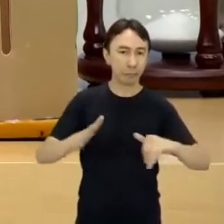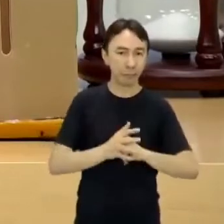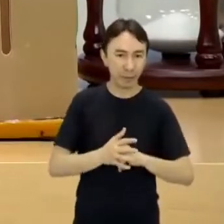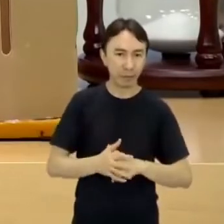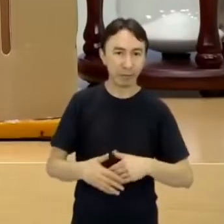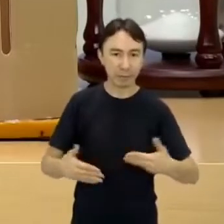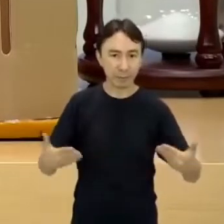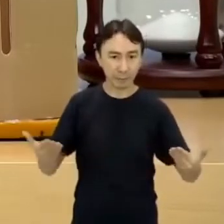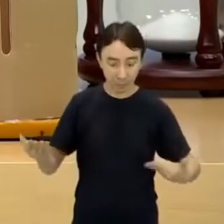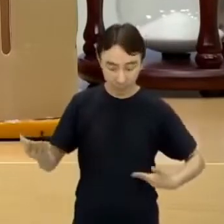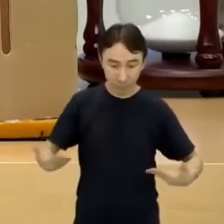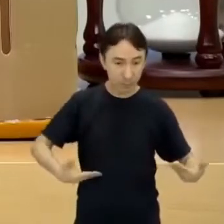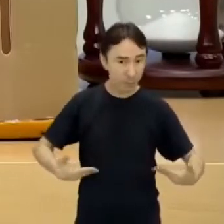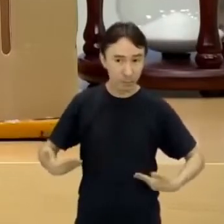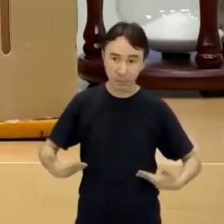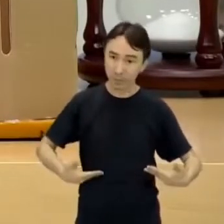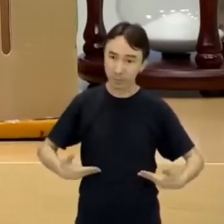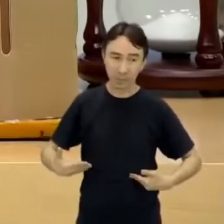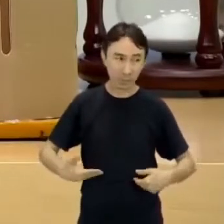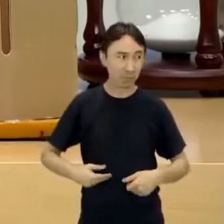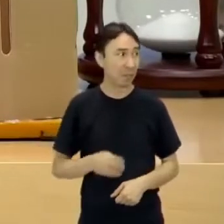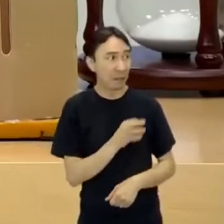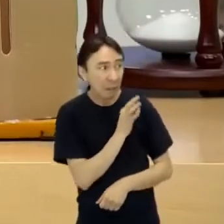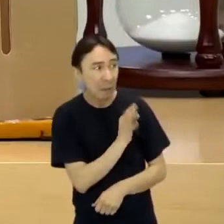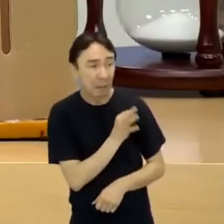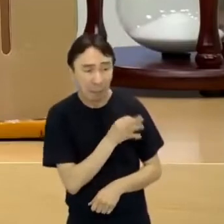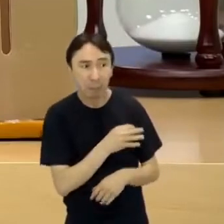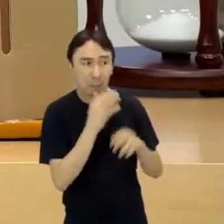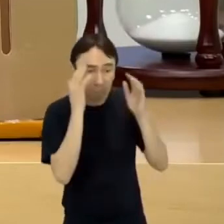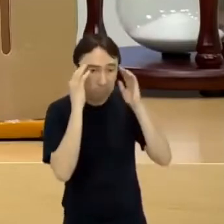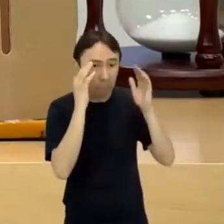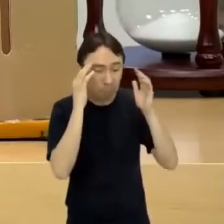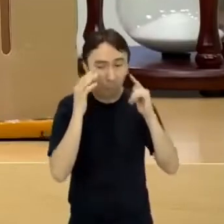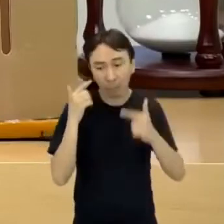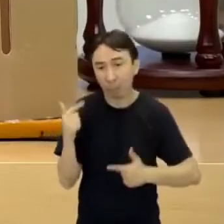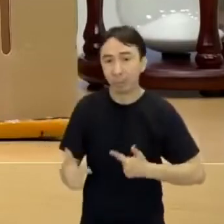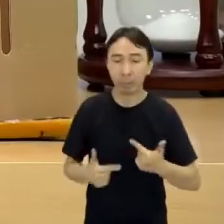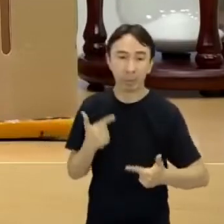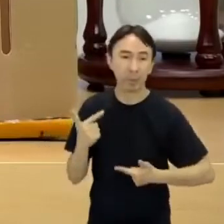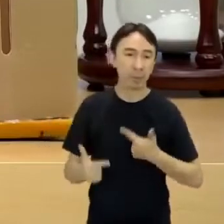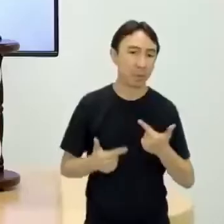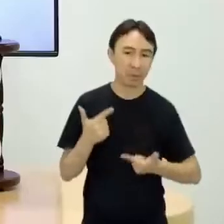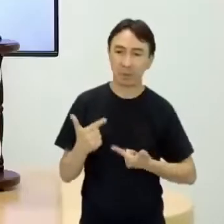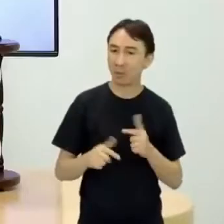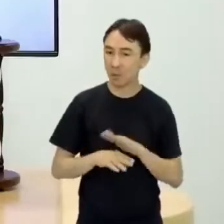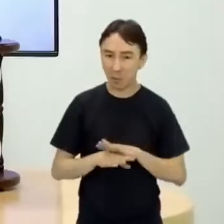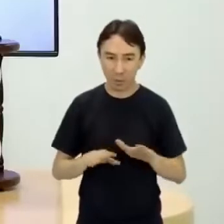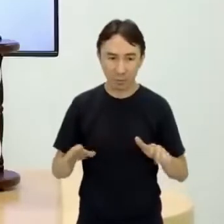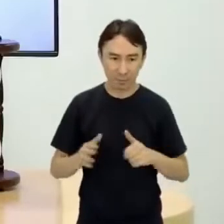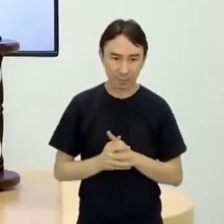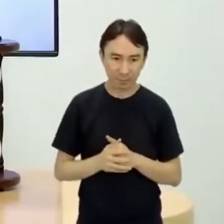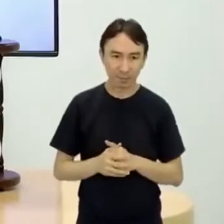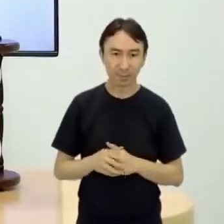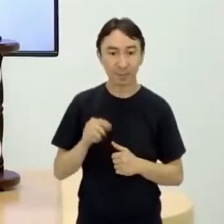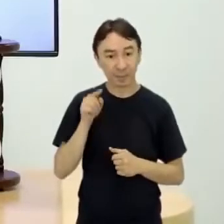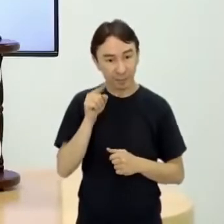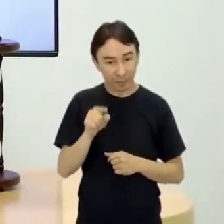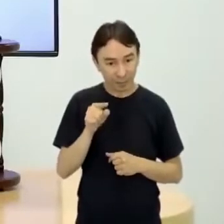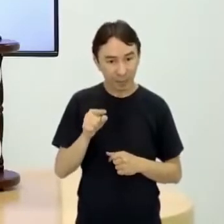obedecendo as ordens do senhor feudal. Senhor feudal este, que é vassalo